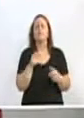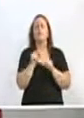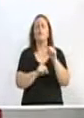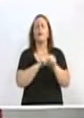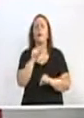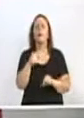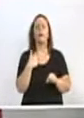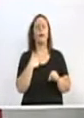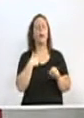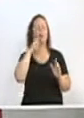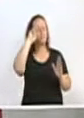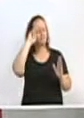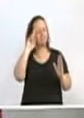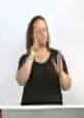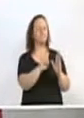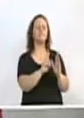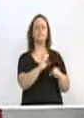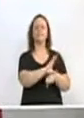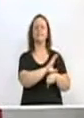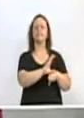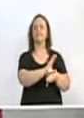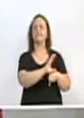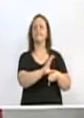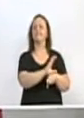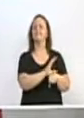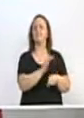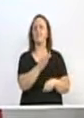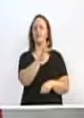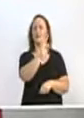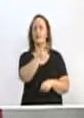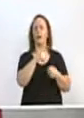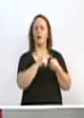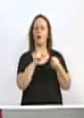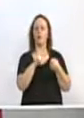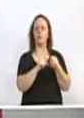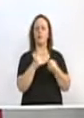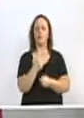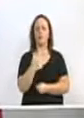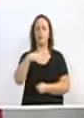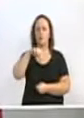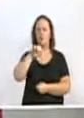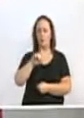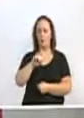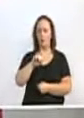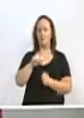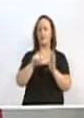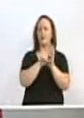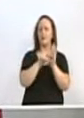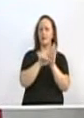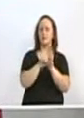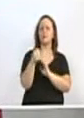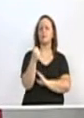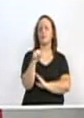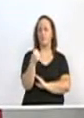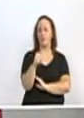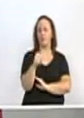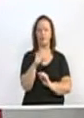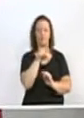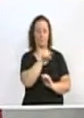dispositivo da nossa Constituição Federal, artigo 29, inciso 8º, que nos dá a